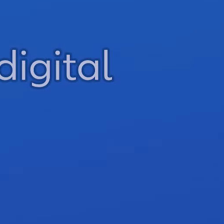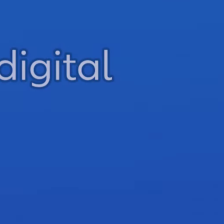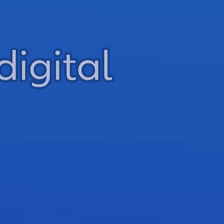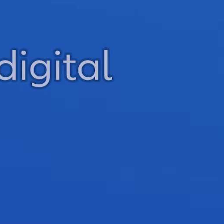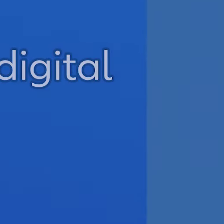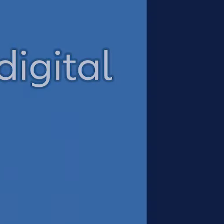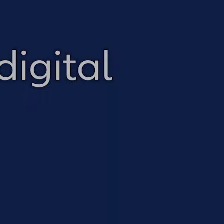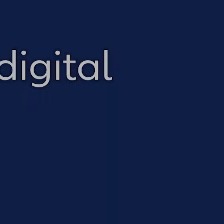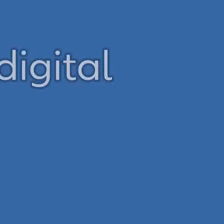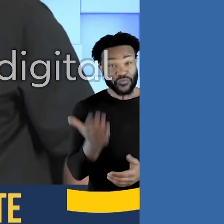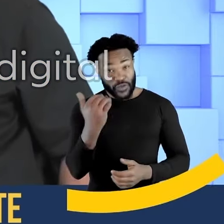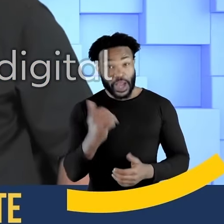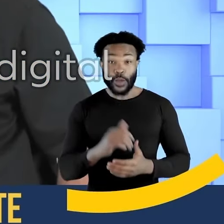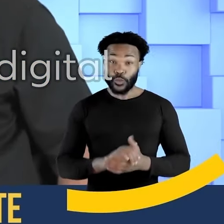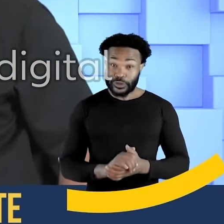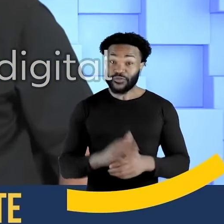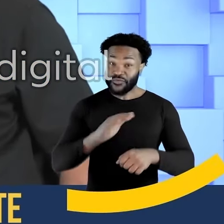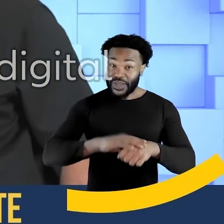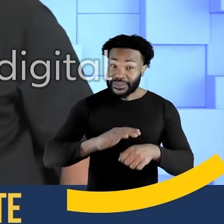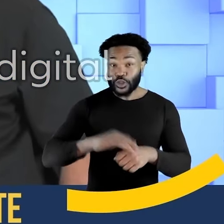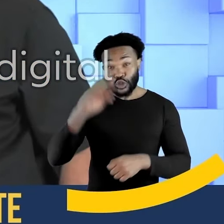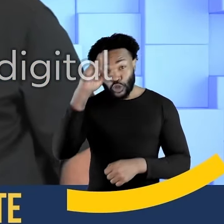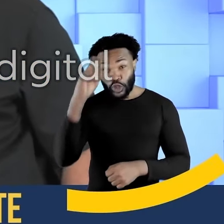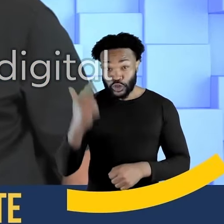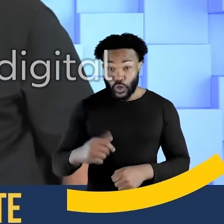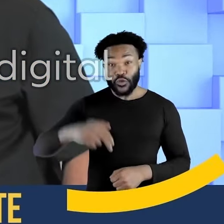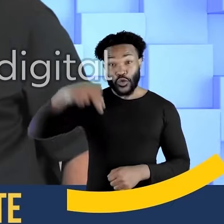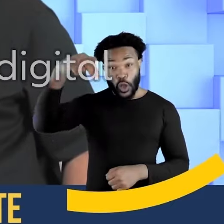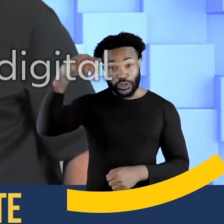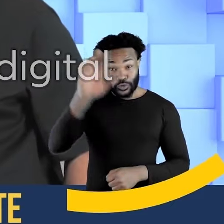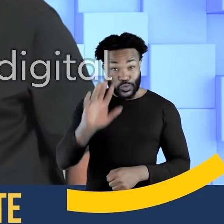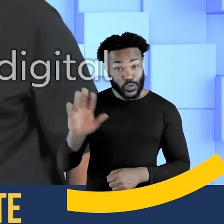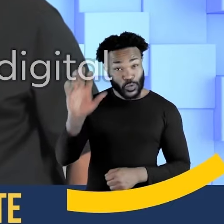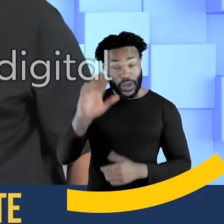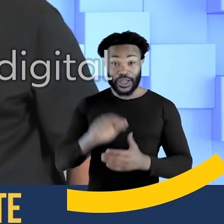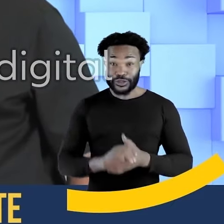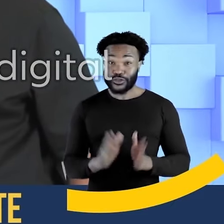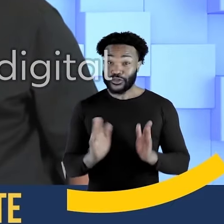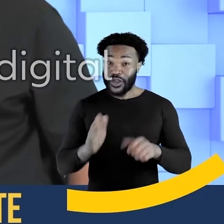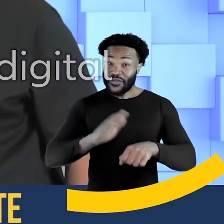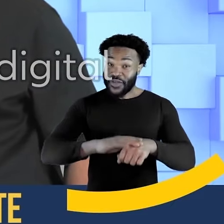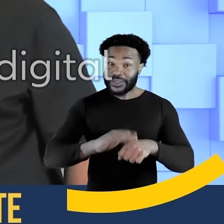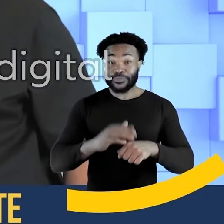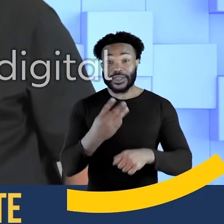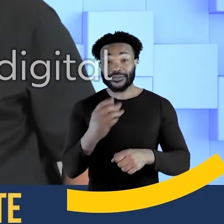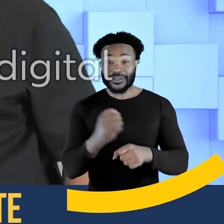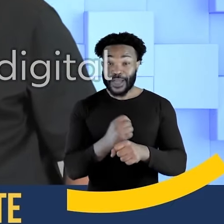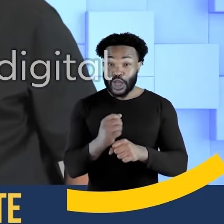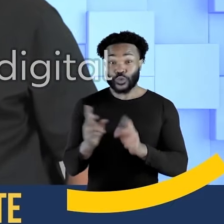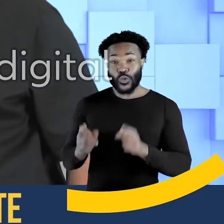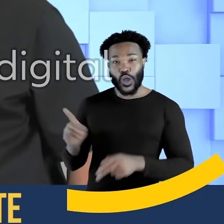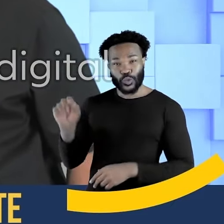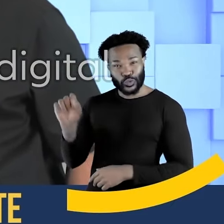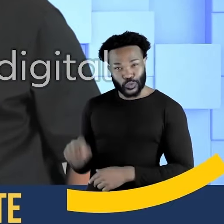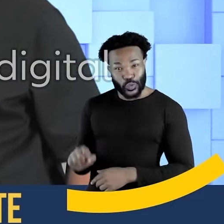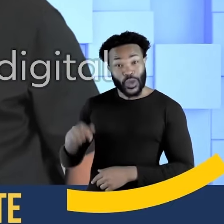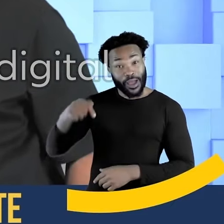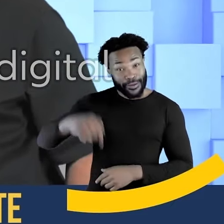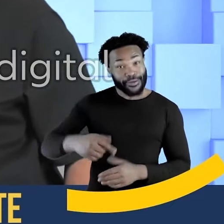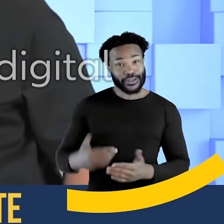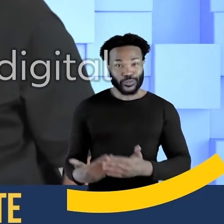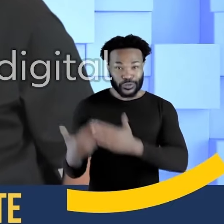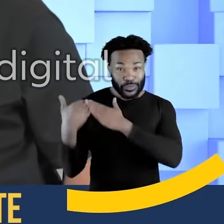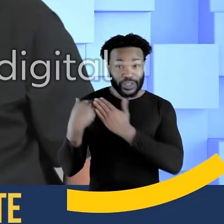União Brasil. Vamos reescrever a história da Zona Norte e Noroeste, como já fazemos há mais de 30 anos da Zona Sul. Aqui